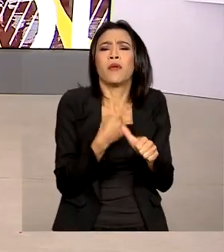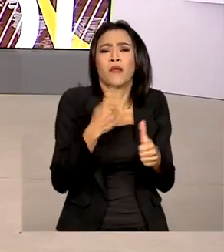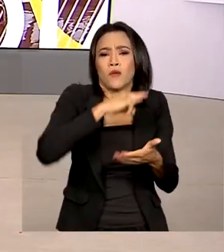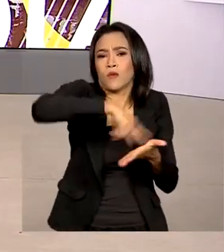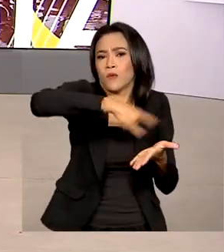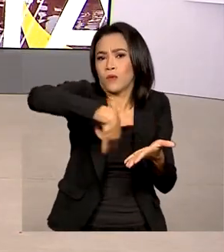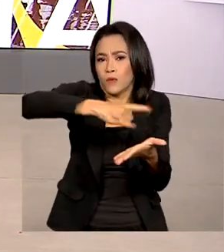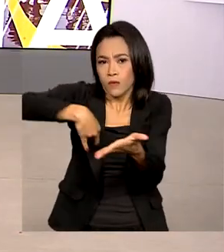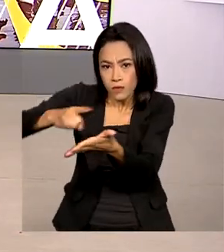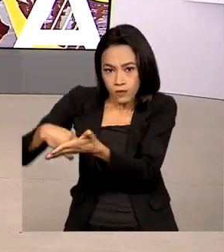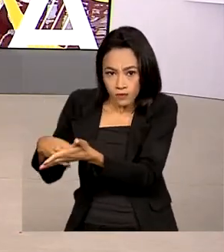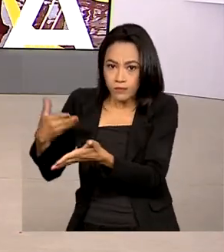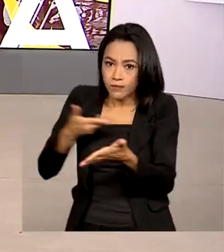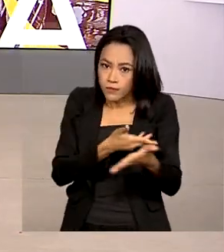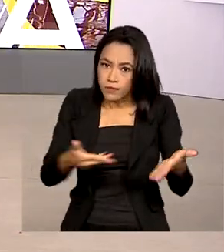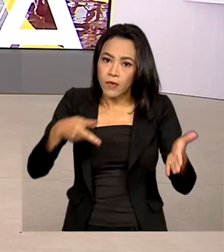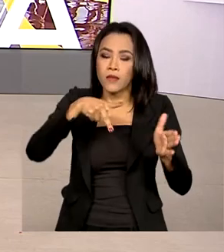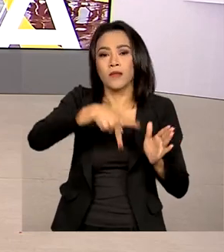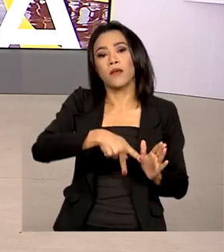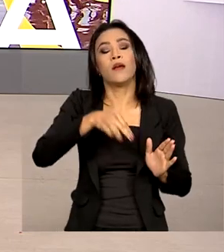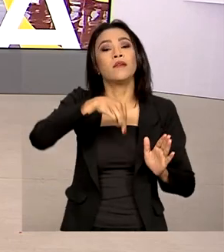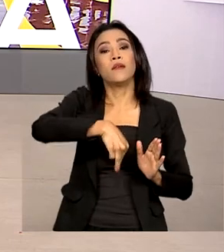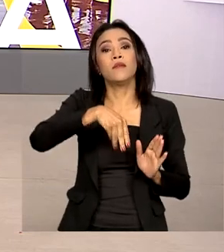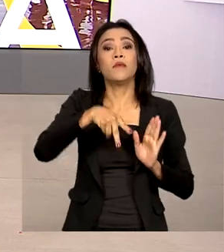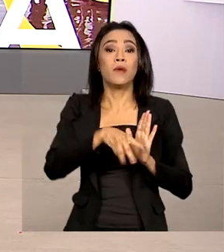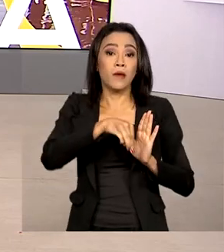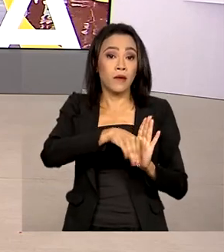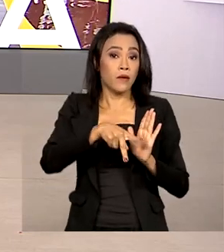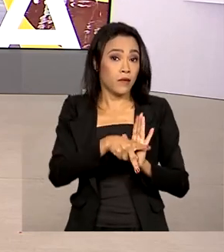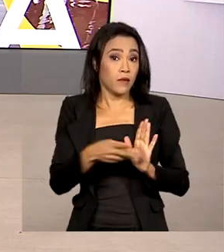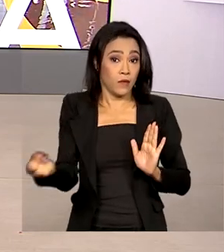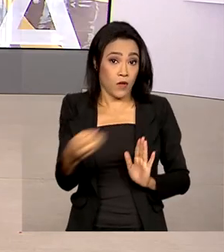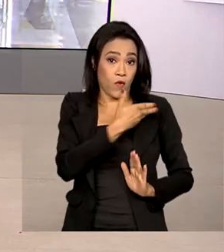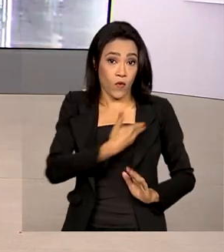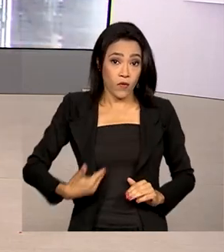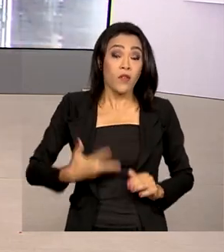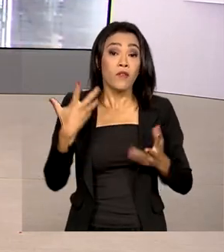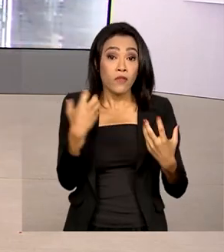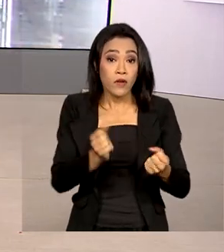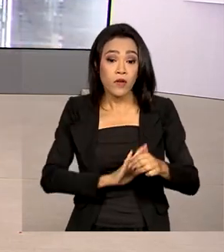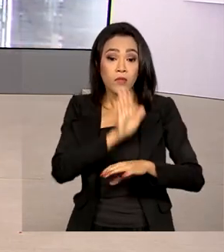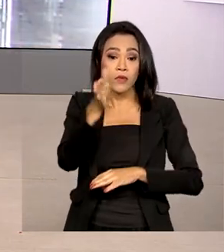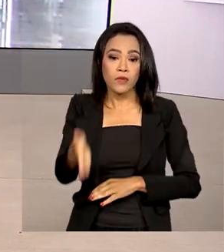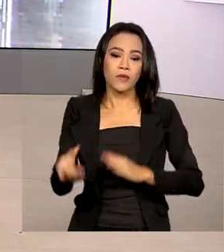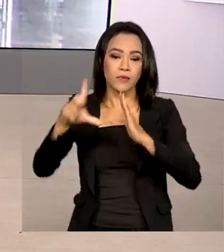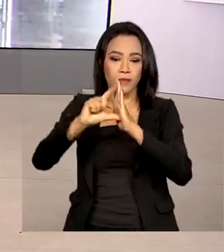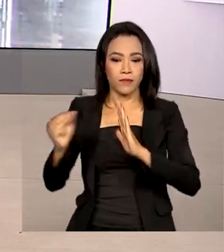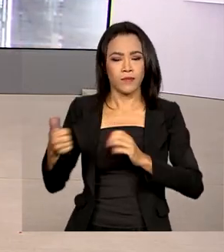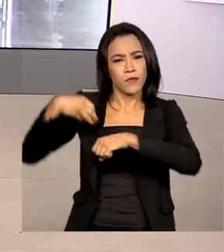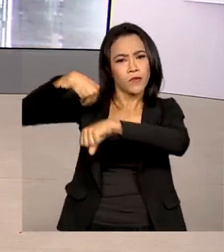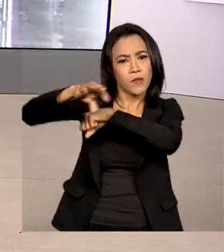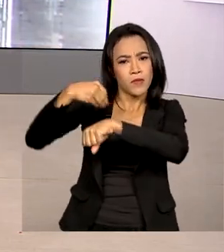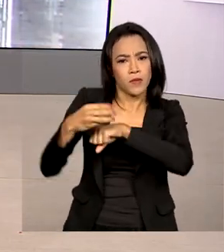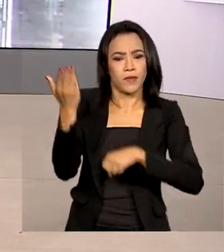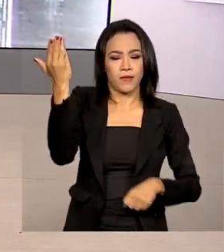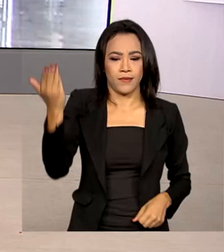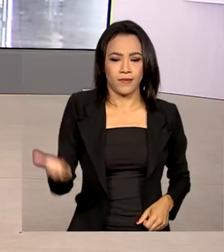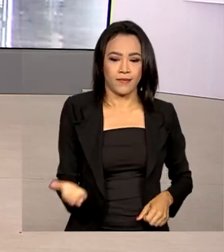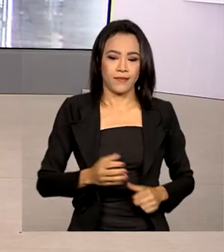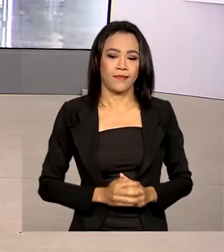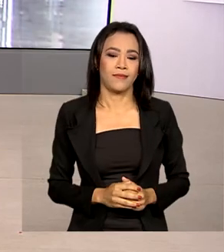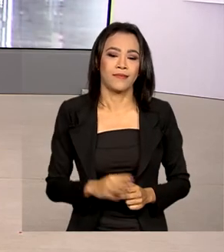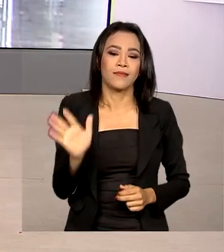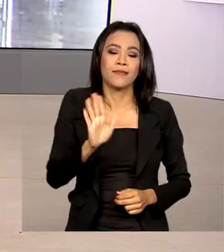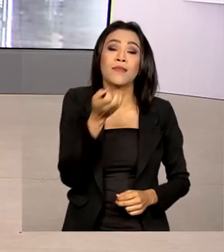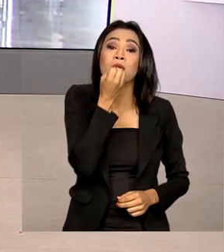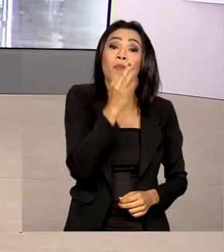provisórias do novo governo. Vamos então ao vivo ao Palácio do Planalto saber os detalhes com o repórter Glauco de Queiroz. Glauco, bom